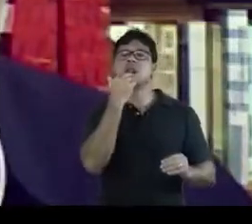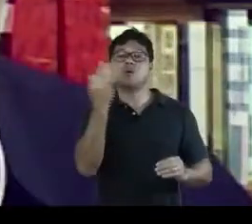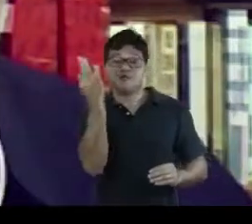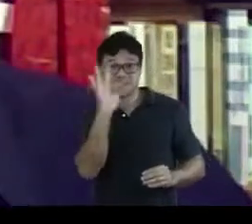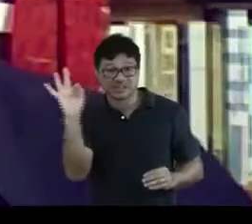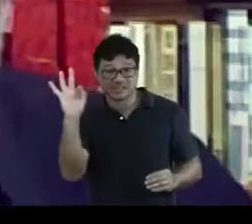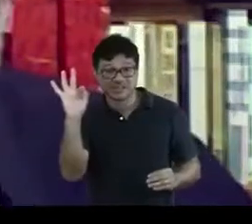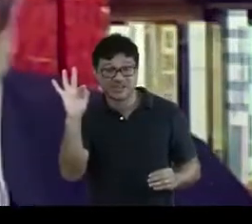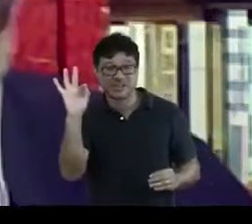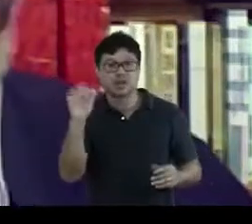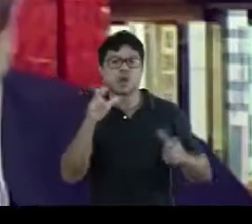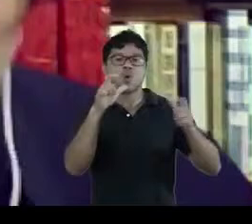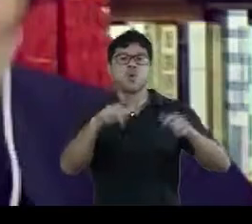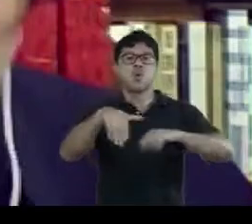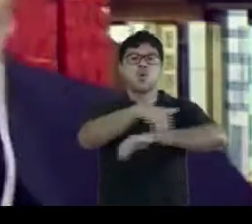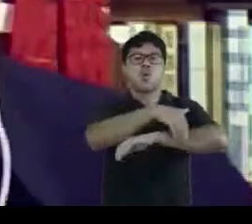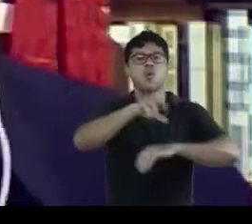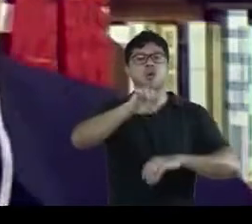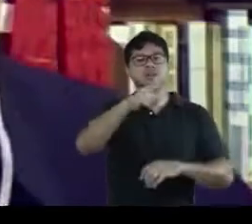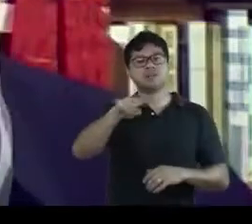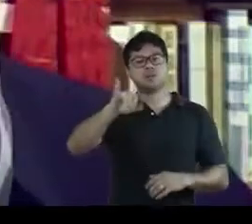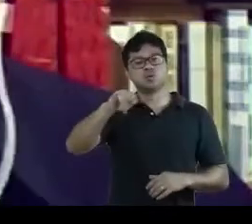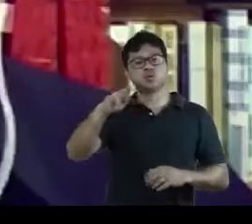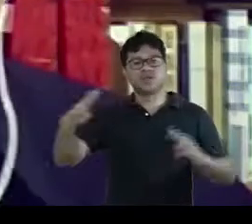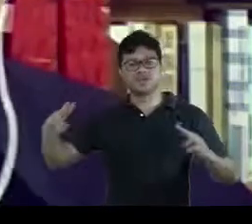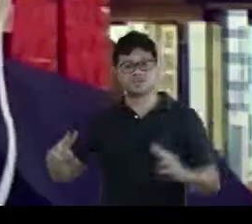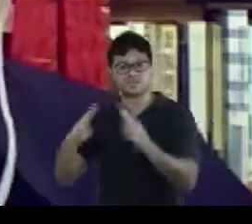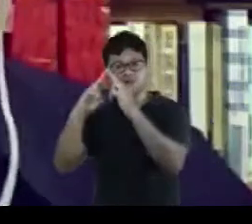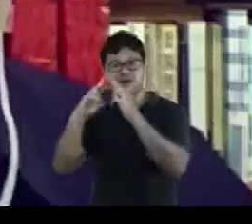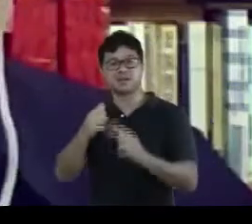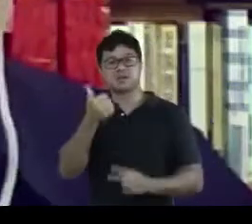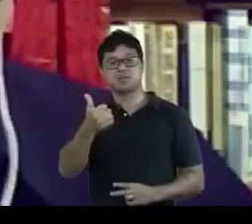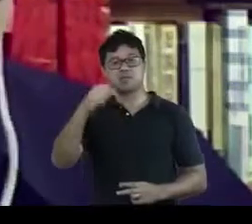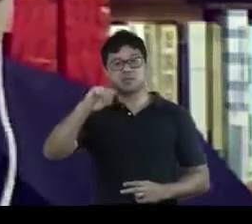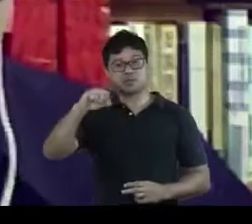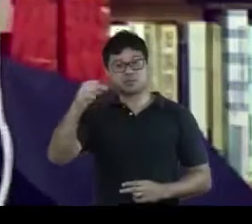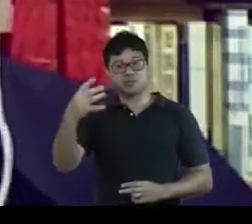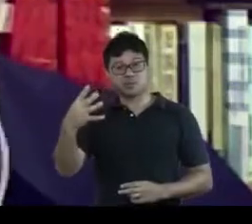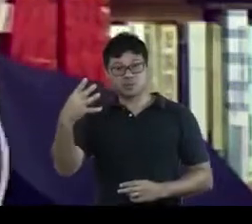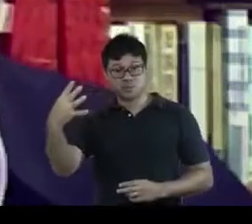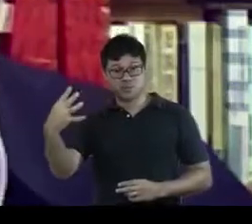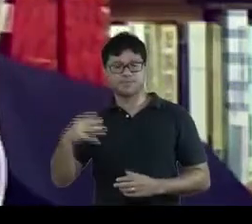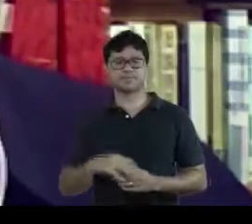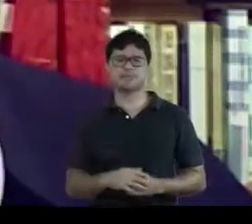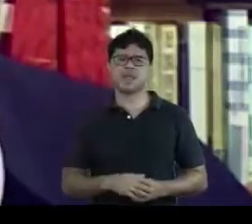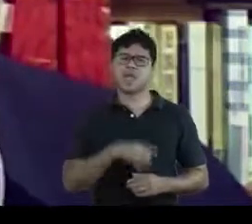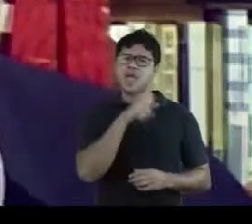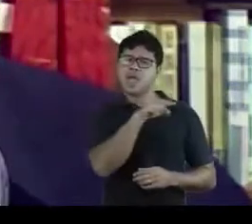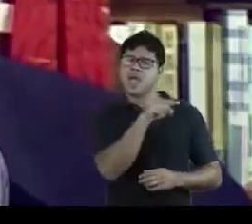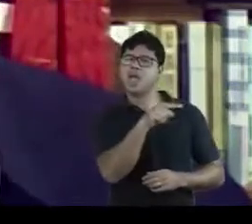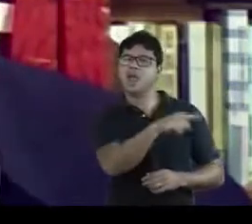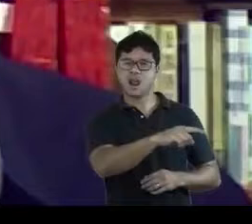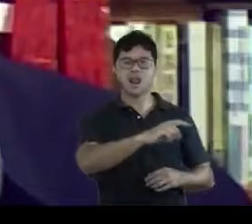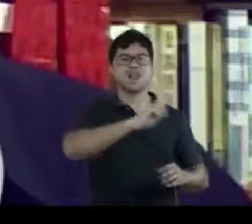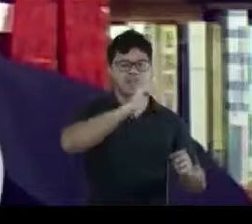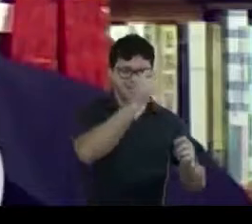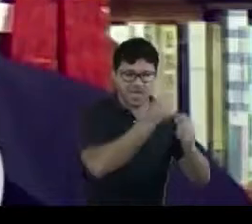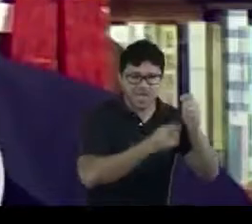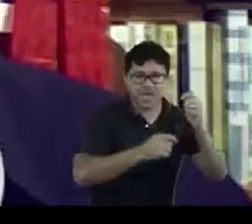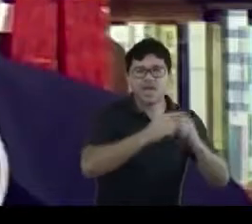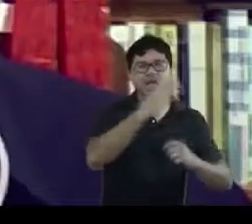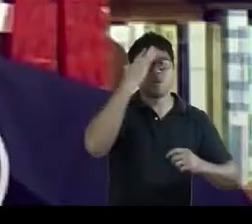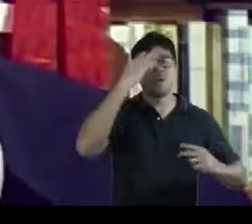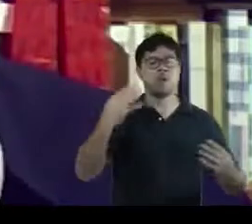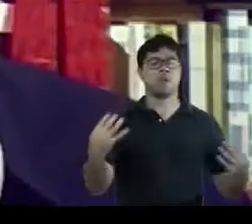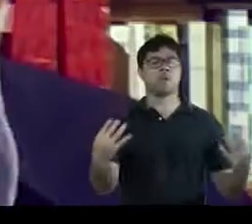na Rie Saint-José, em Paris, em 1844. O tal feito indica uma ardilosa forma de